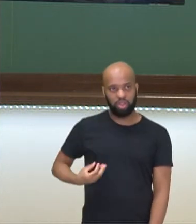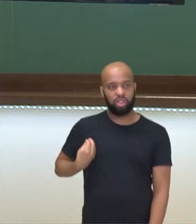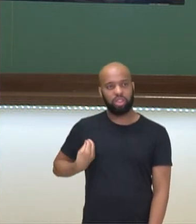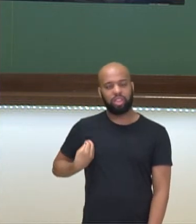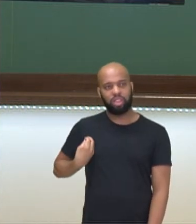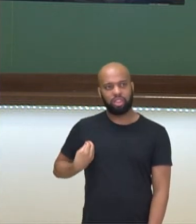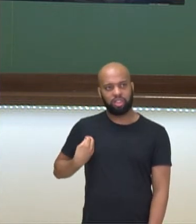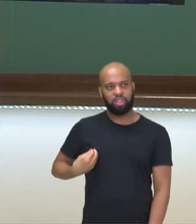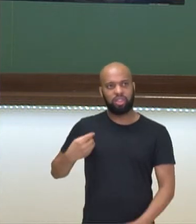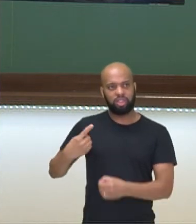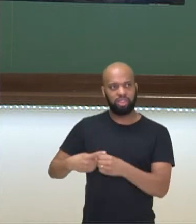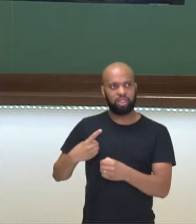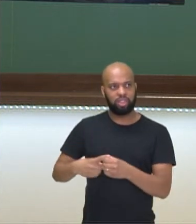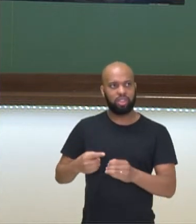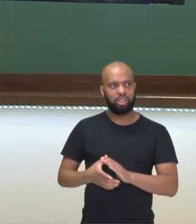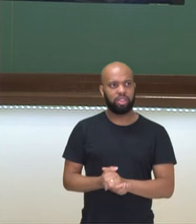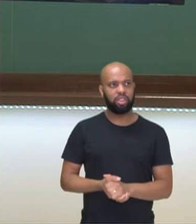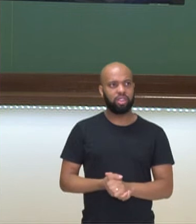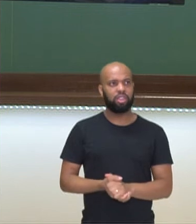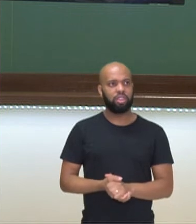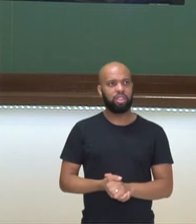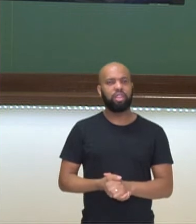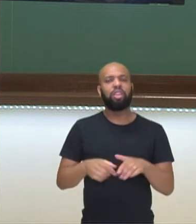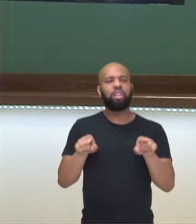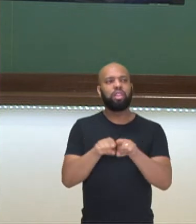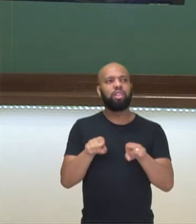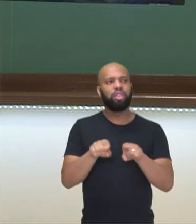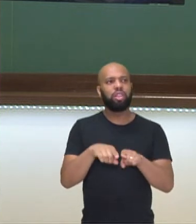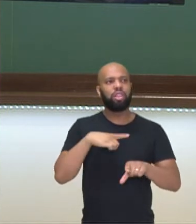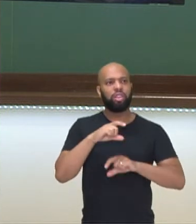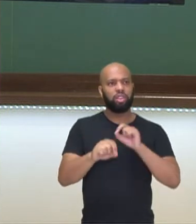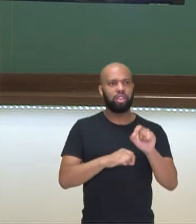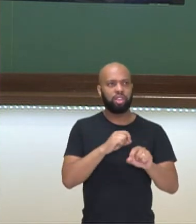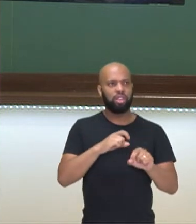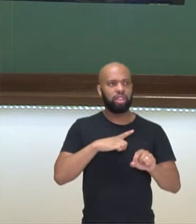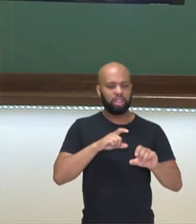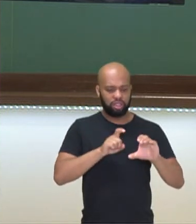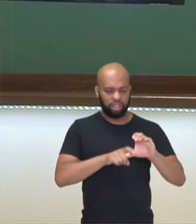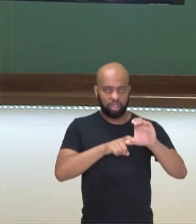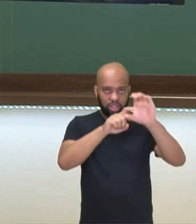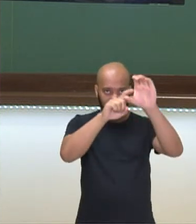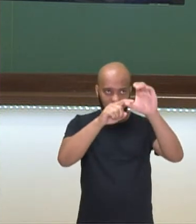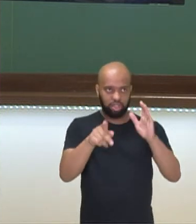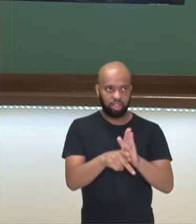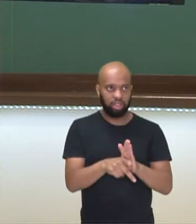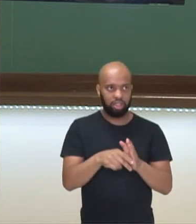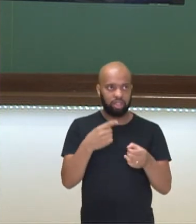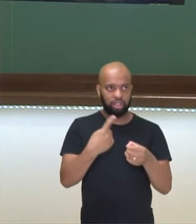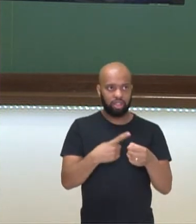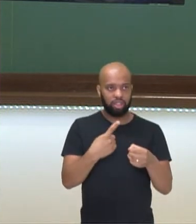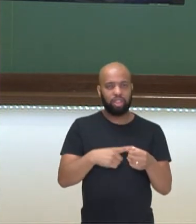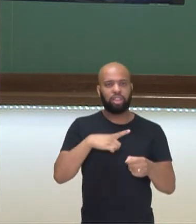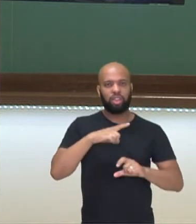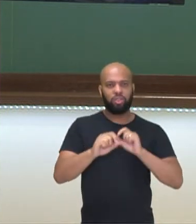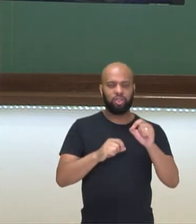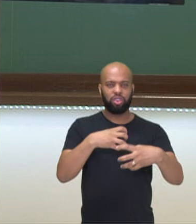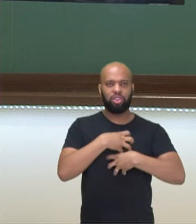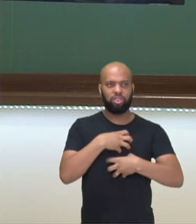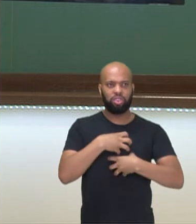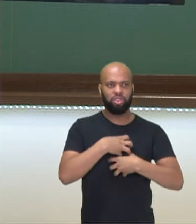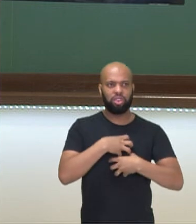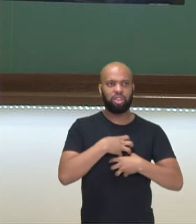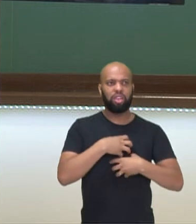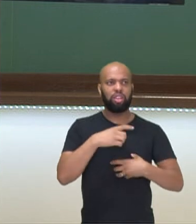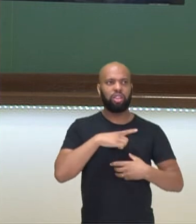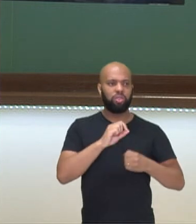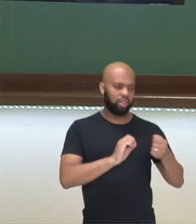nas cidades, tá ok? Além disso, nós temos a questão da hierarquia das cidades, onde no esquema clássico, a